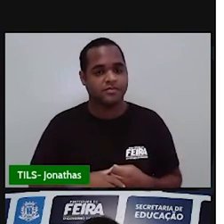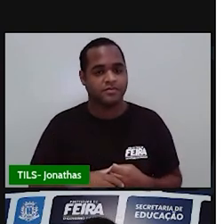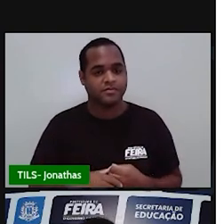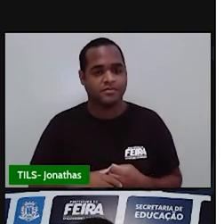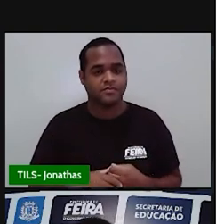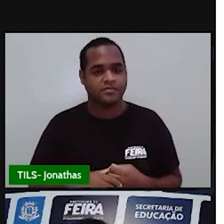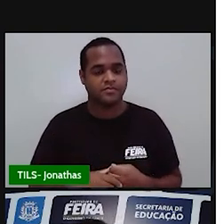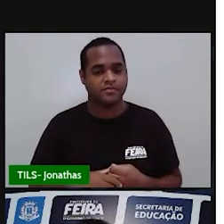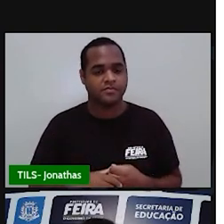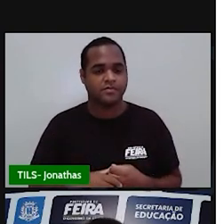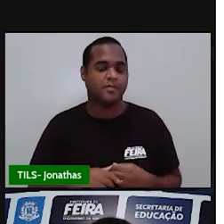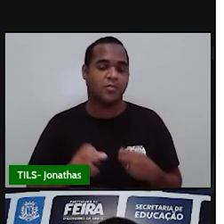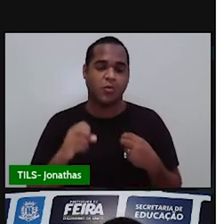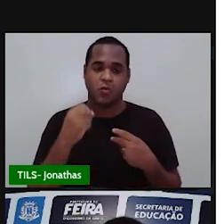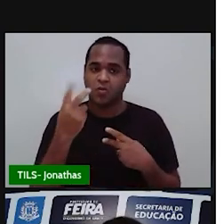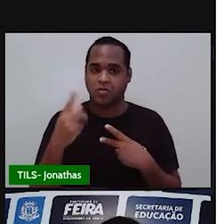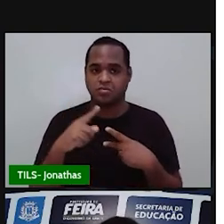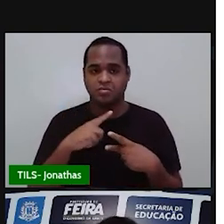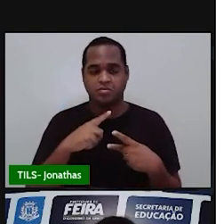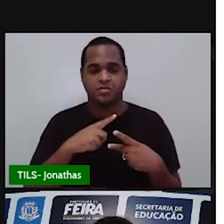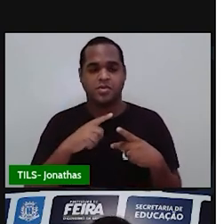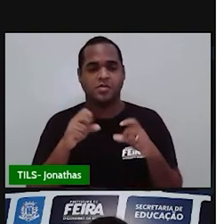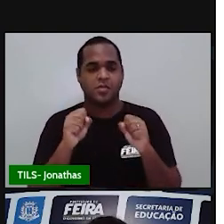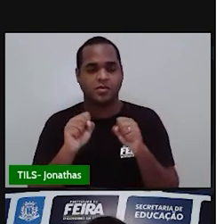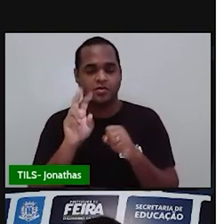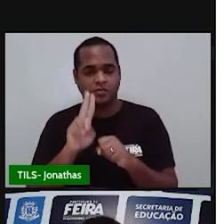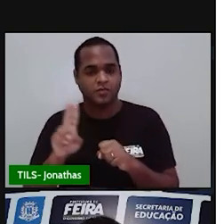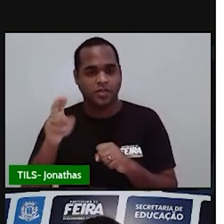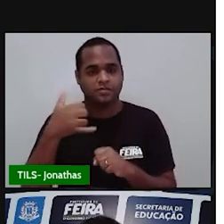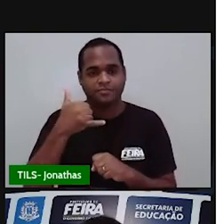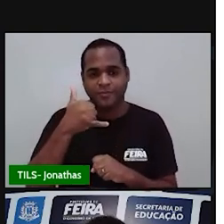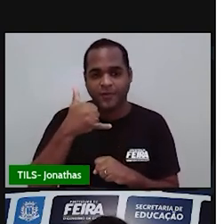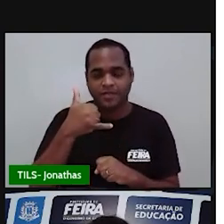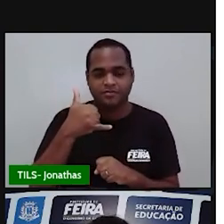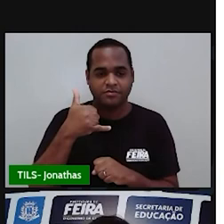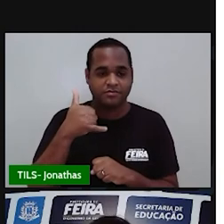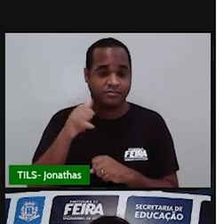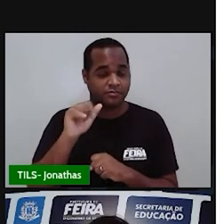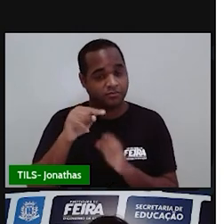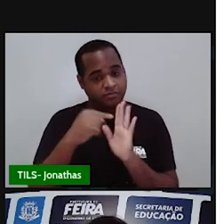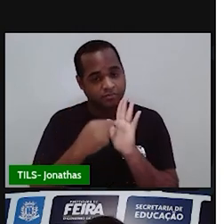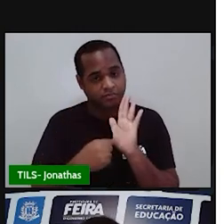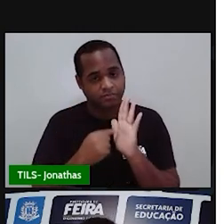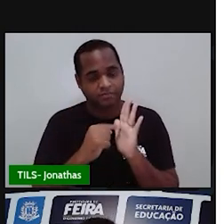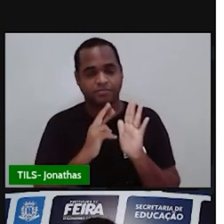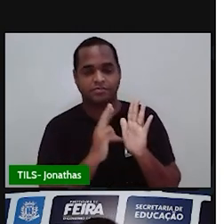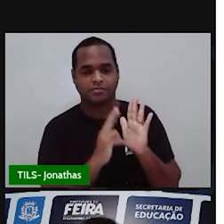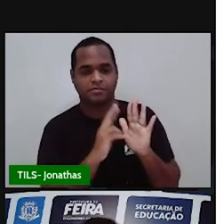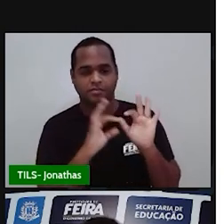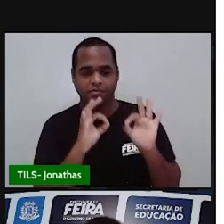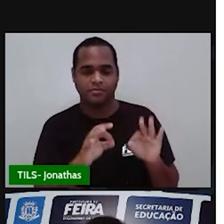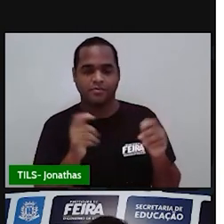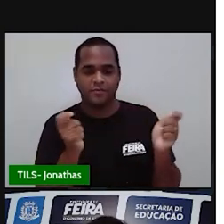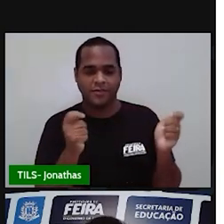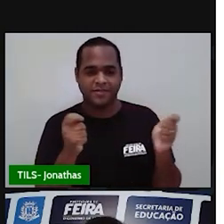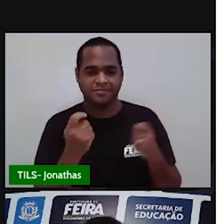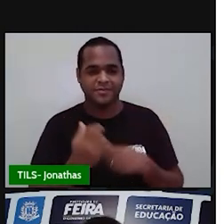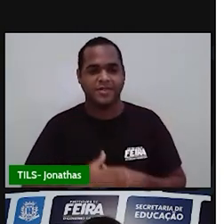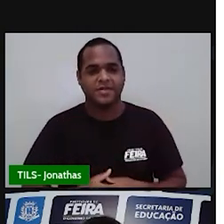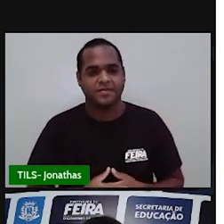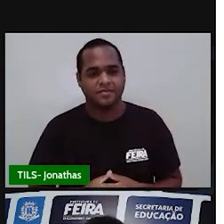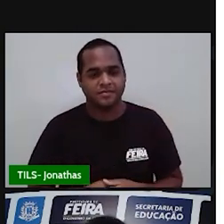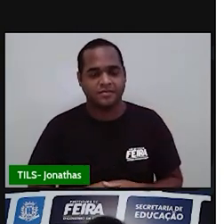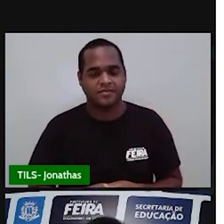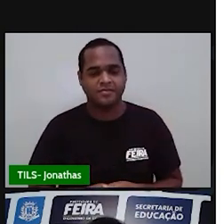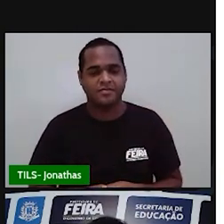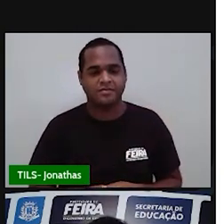Ou se a gente tiver a gente pode usar uma calculadora que pode ser a calculadora, né? De um celular